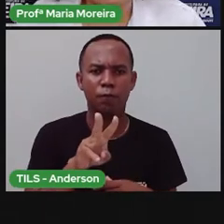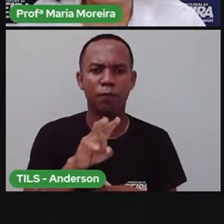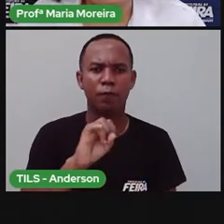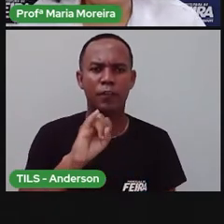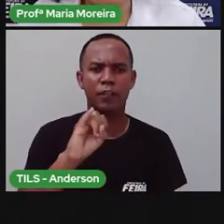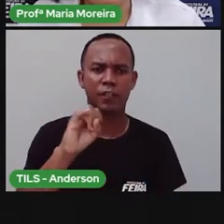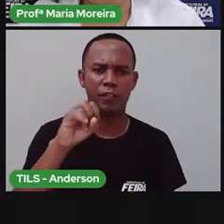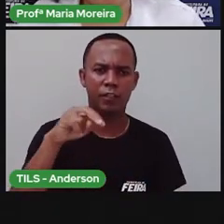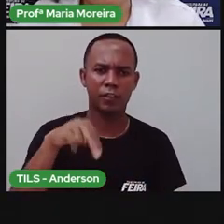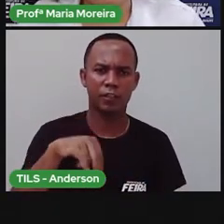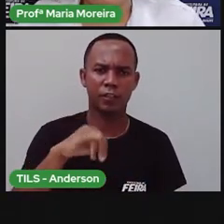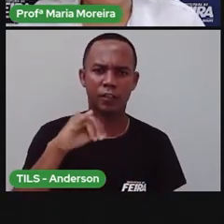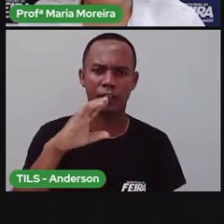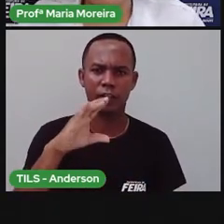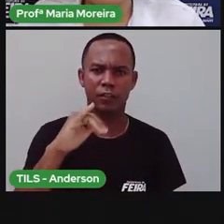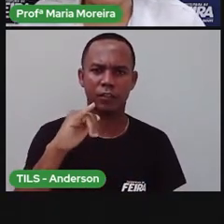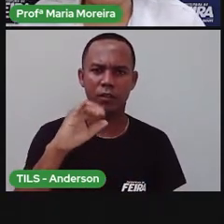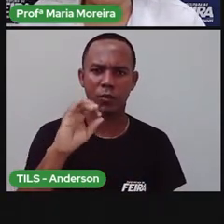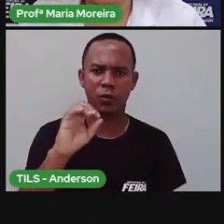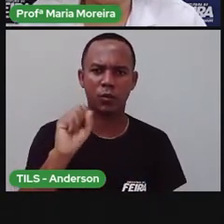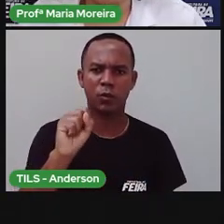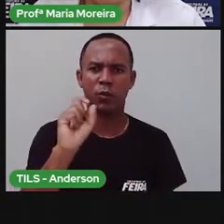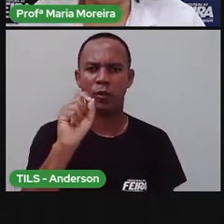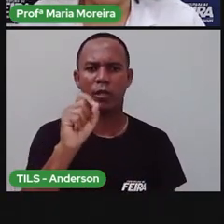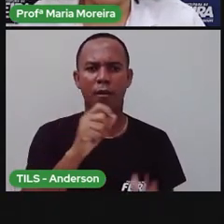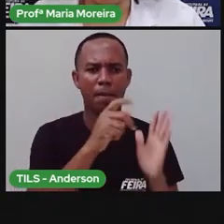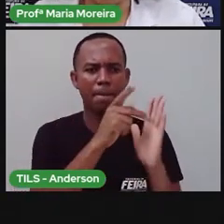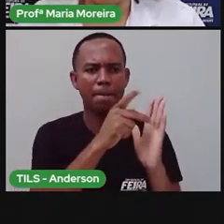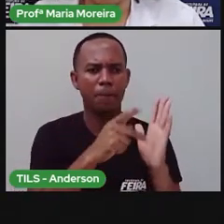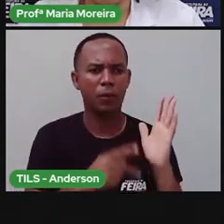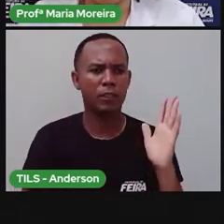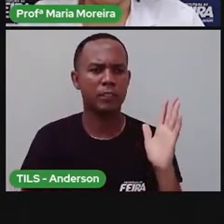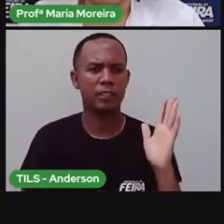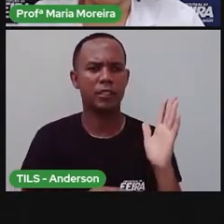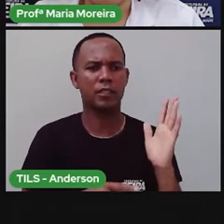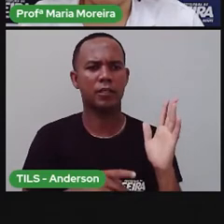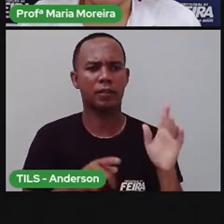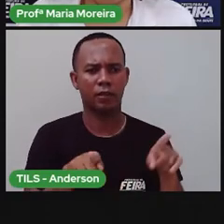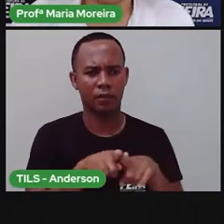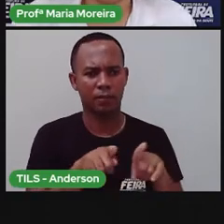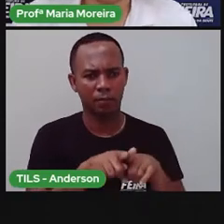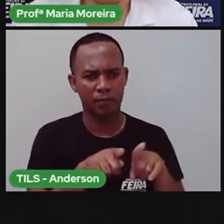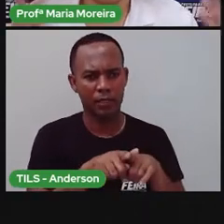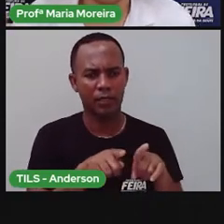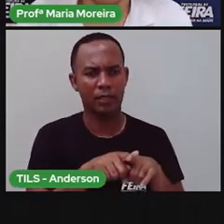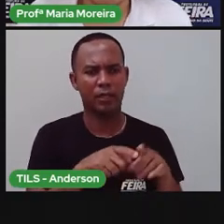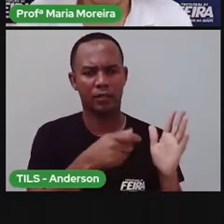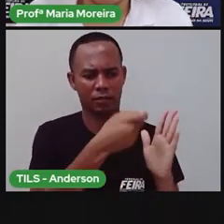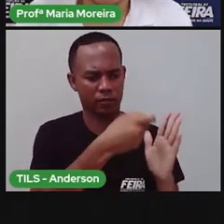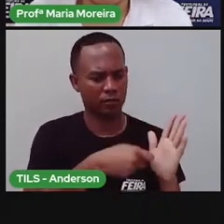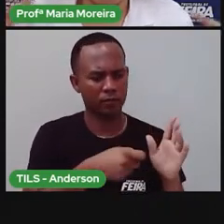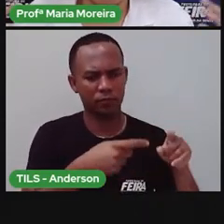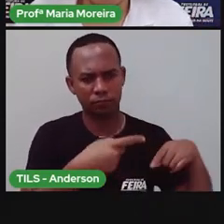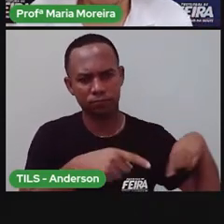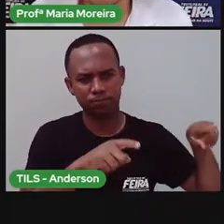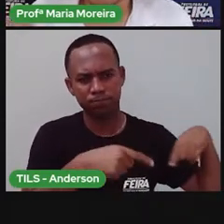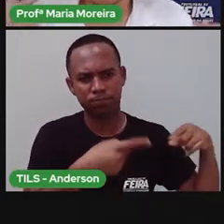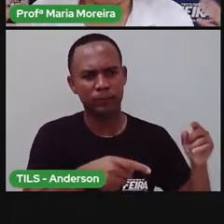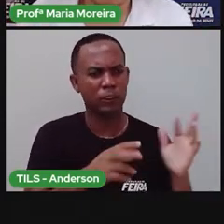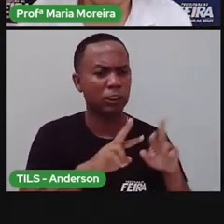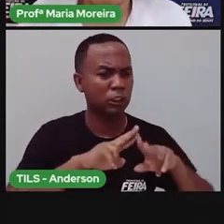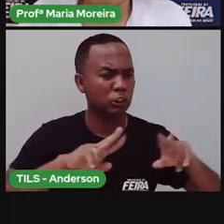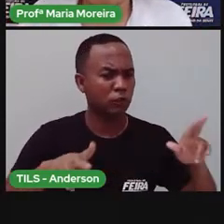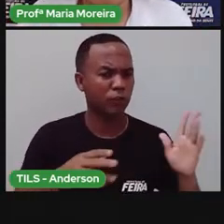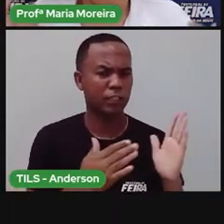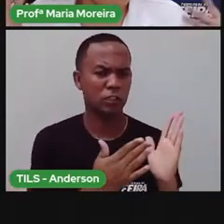representantes da poesia, né, e da literatura brasileira. Literatura, quê? Livros, né,